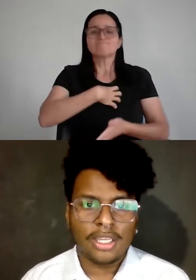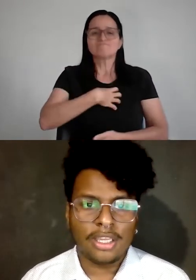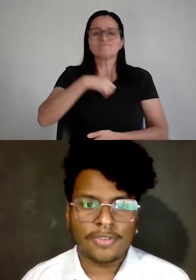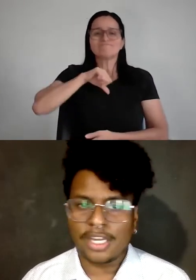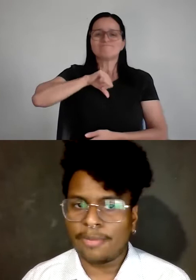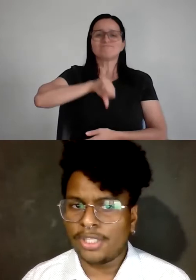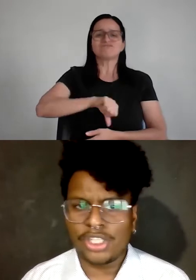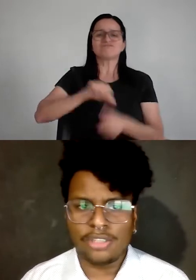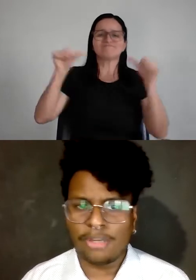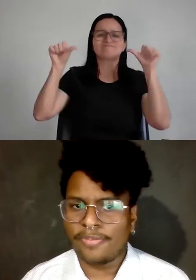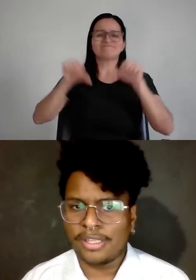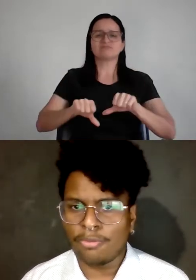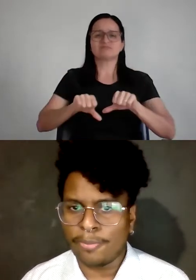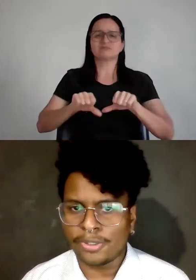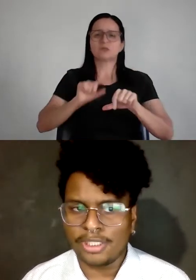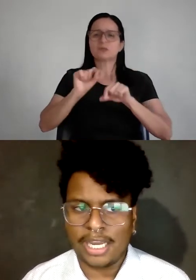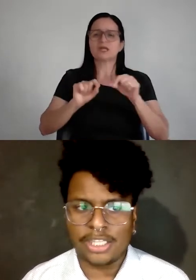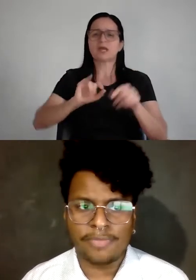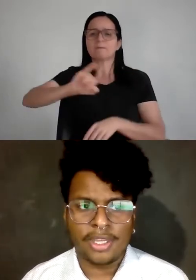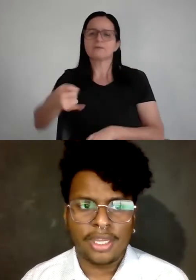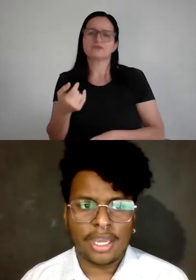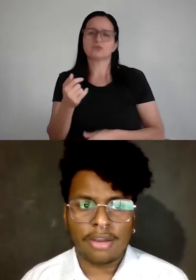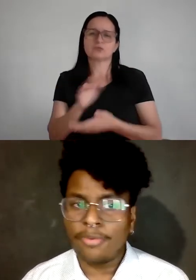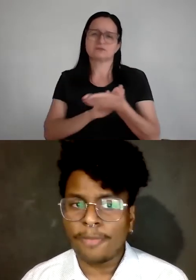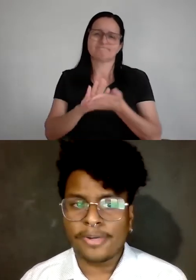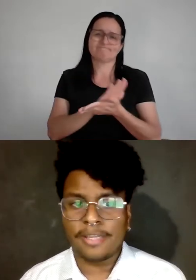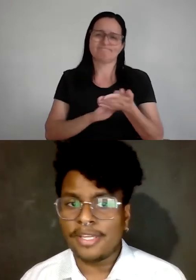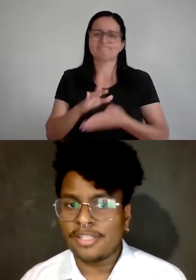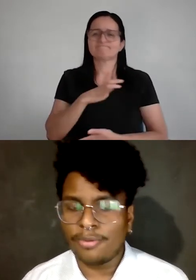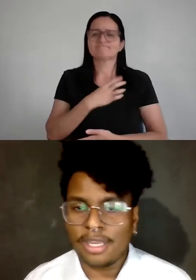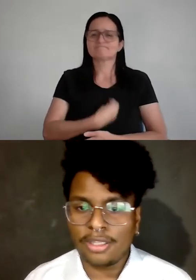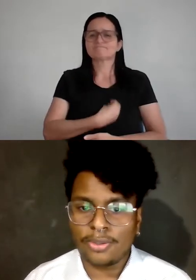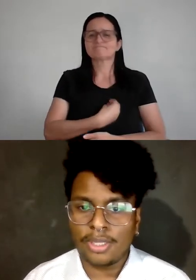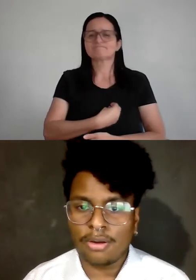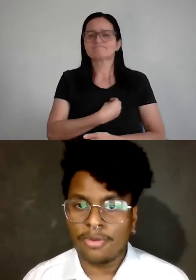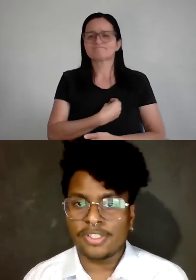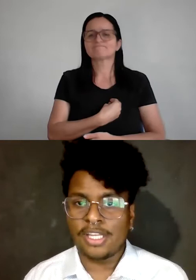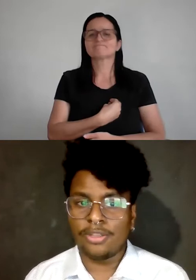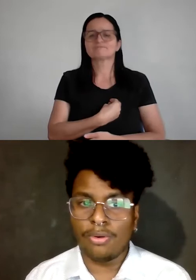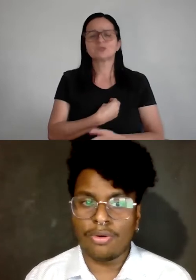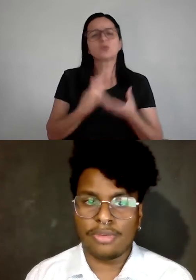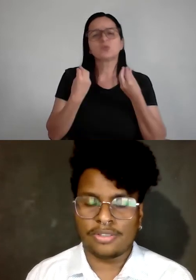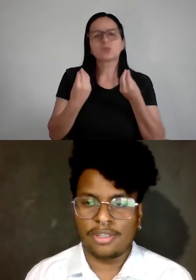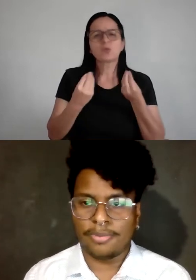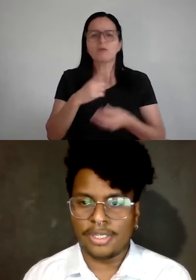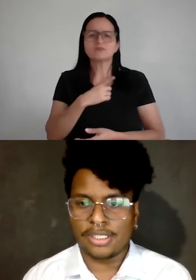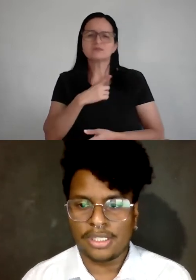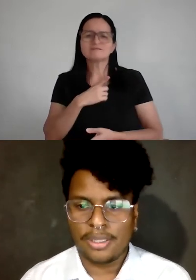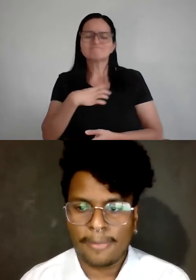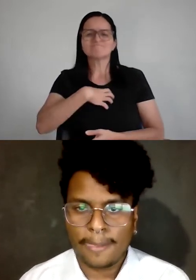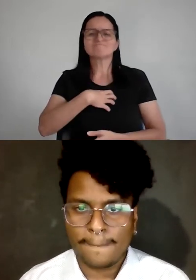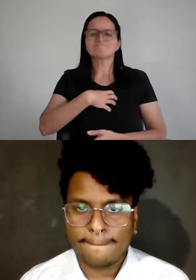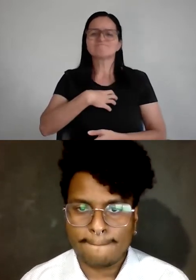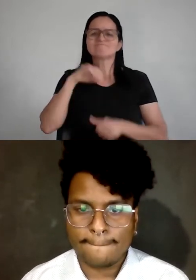e você acabou deixando de aproveitar alguma oportunidade? Como foi perceber esse momento e como você lidou com isso depois?